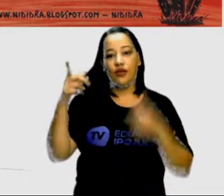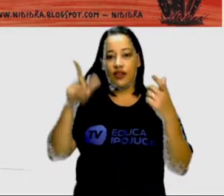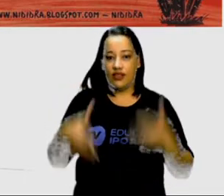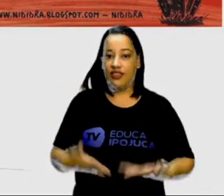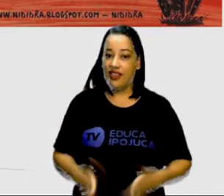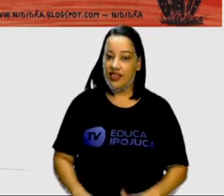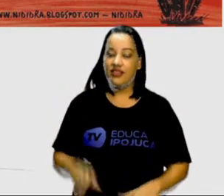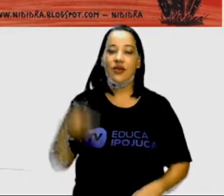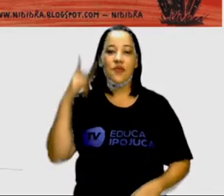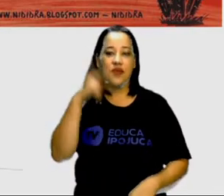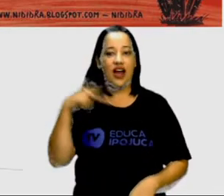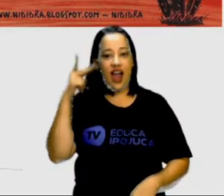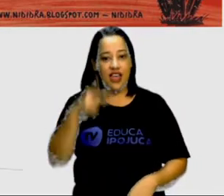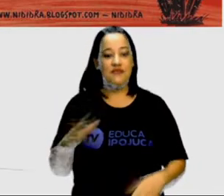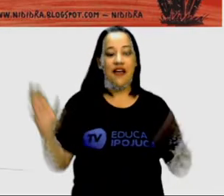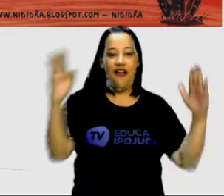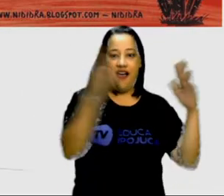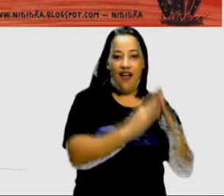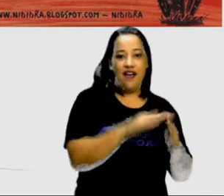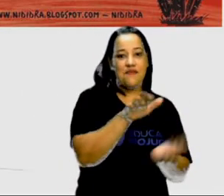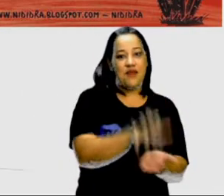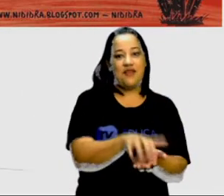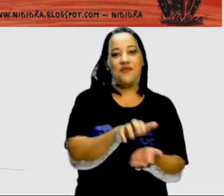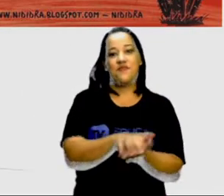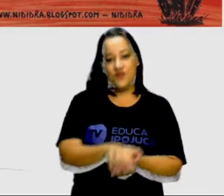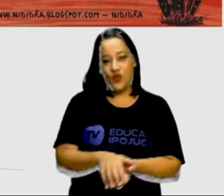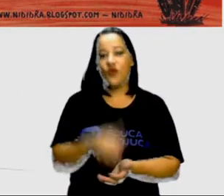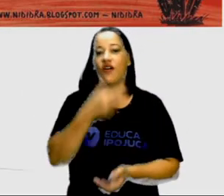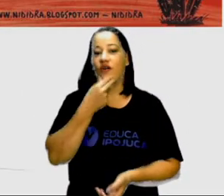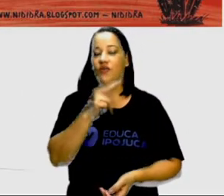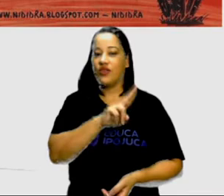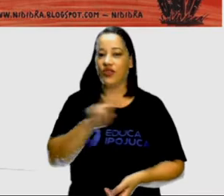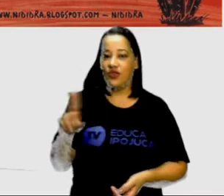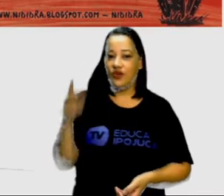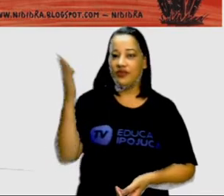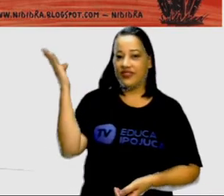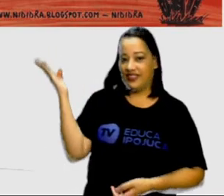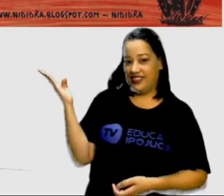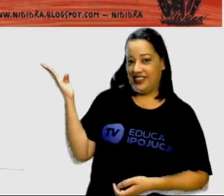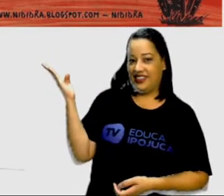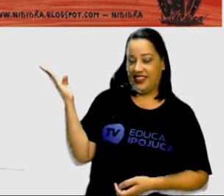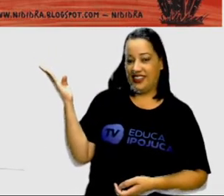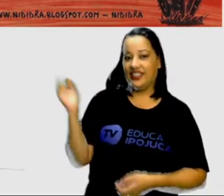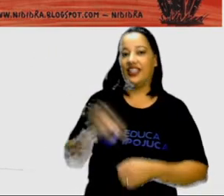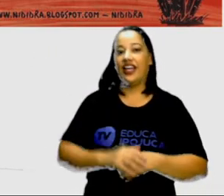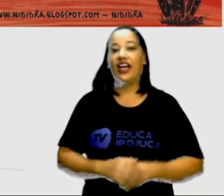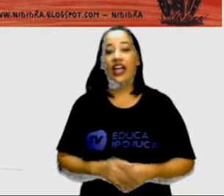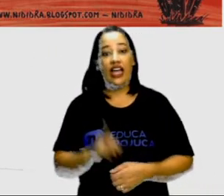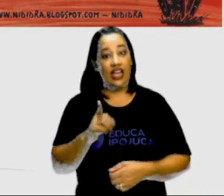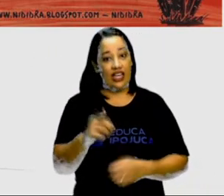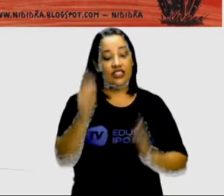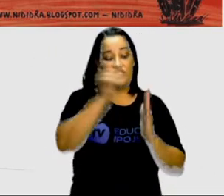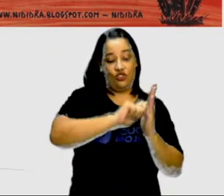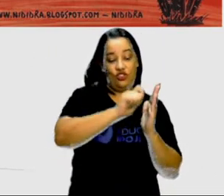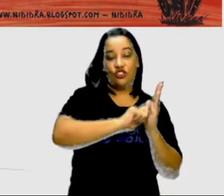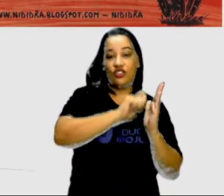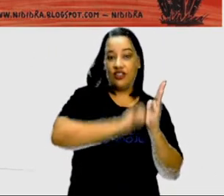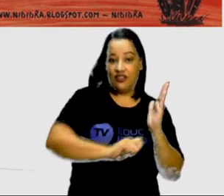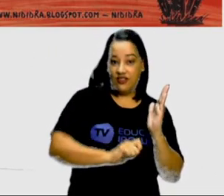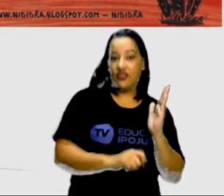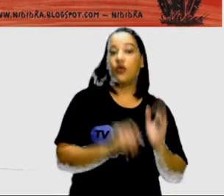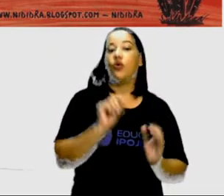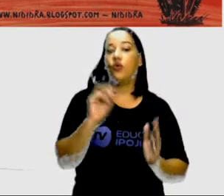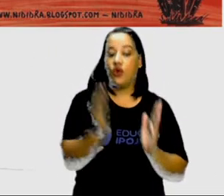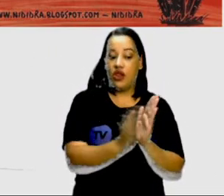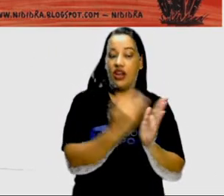pernambucano Que é o Ariano Suassuna E responsável pela escrita do livro Que é o Alto da